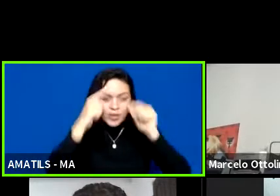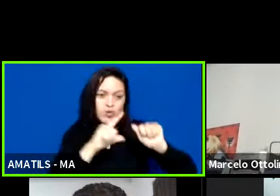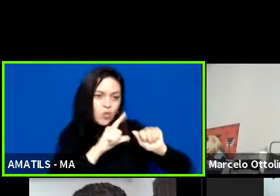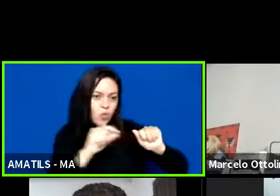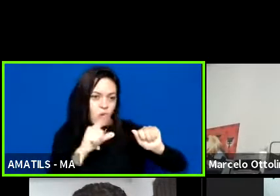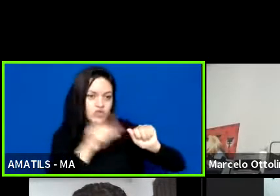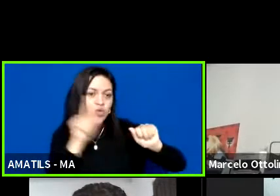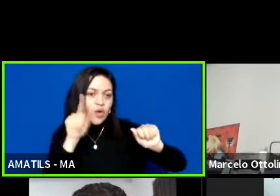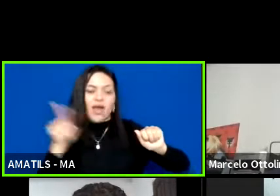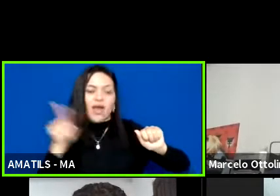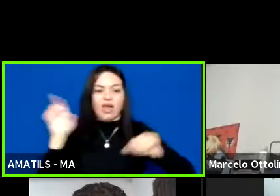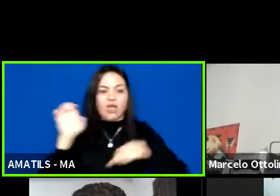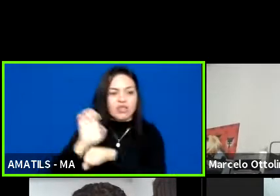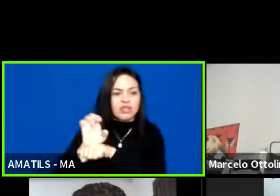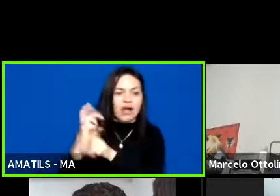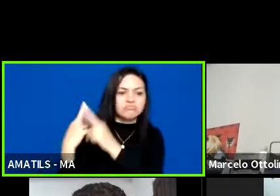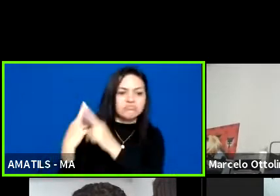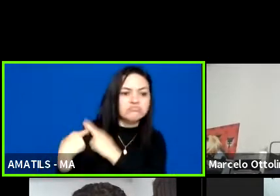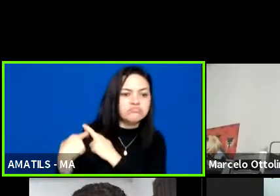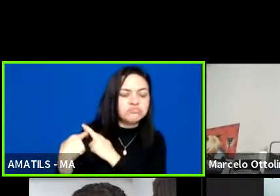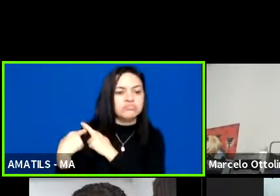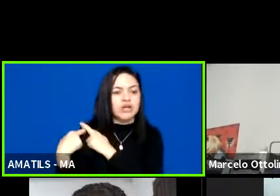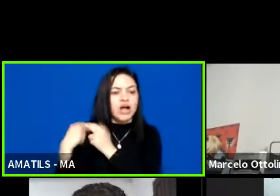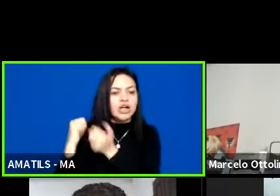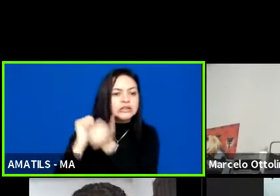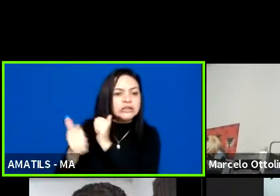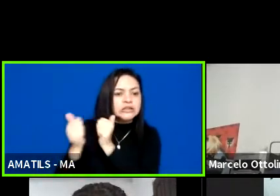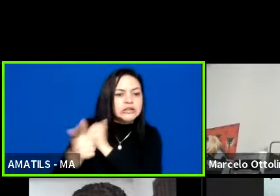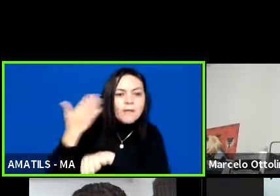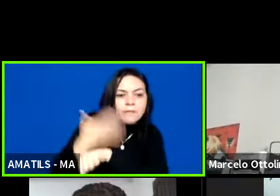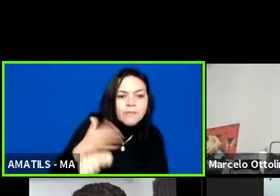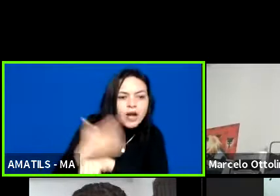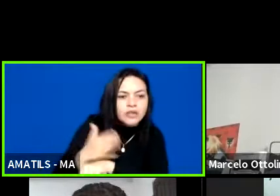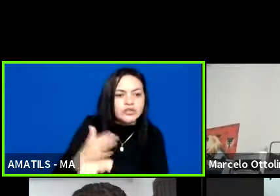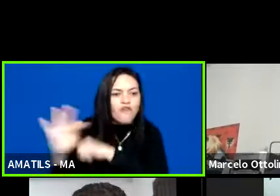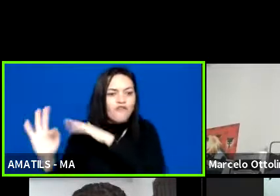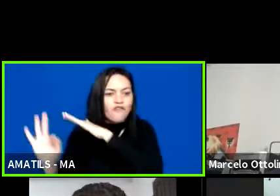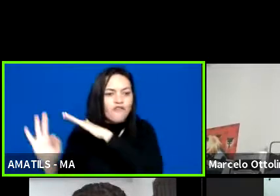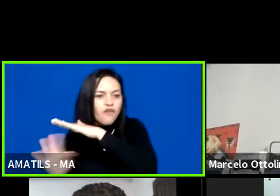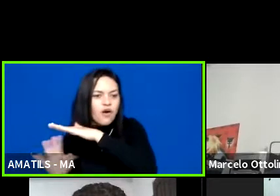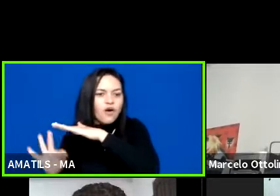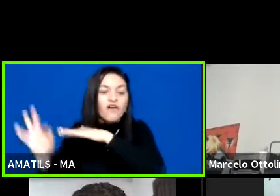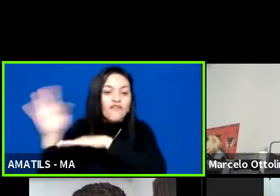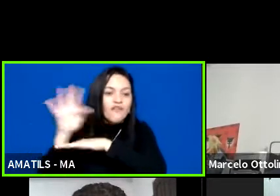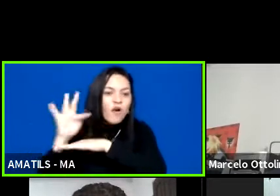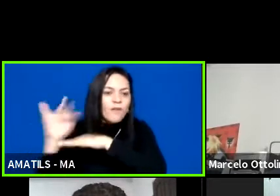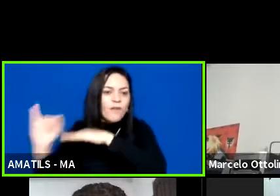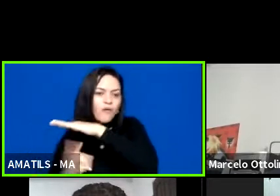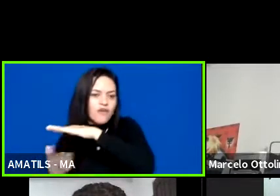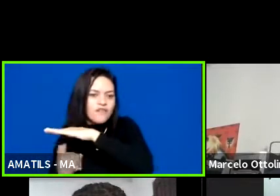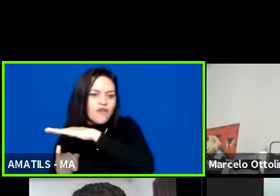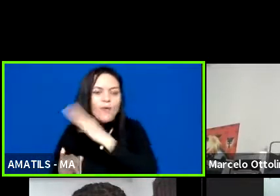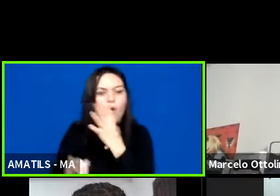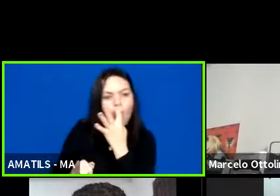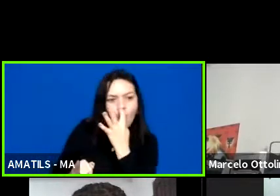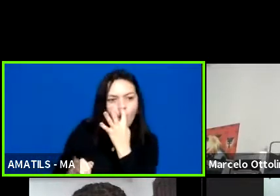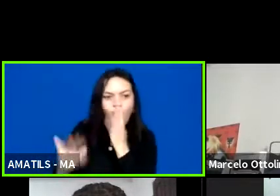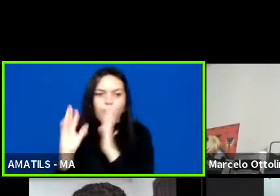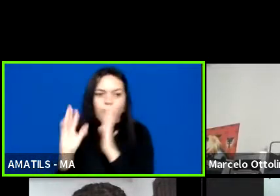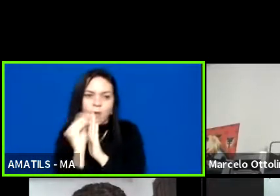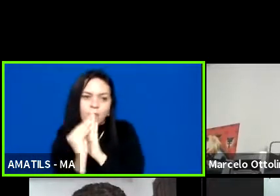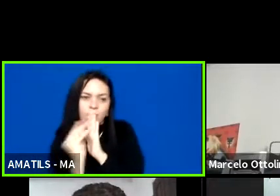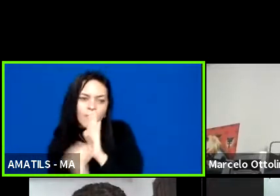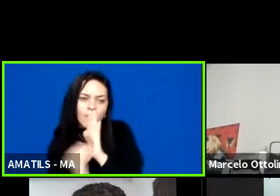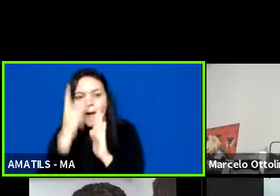práticas esportivas formais e não formais como direito de cada um observados e aí vai elencando os itens lá. A pessoa com